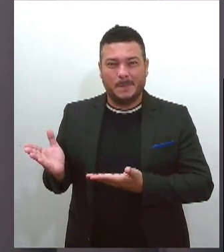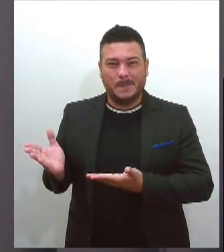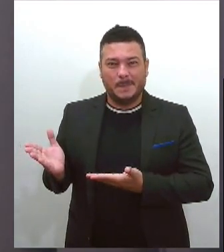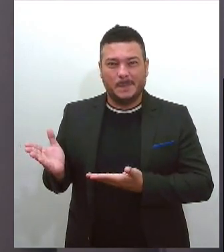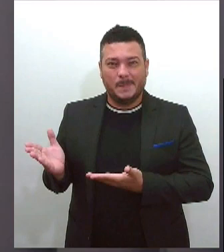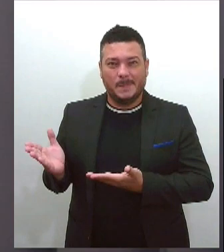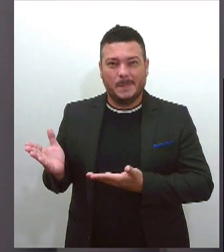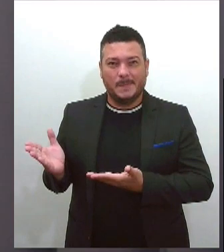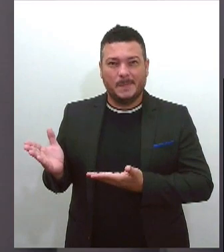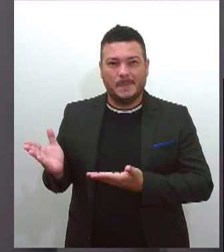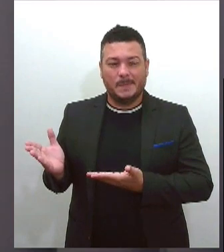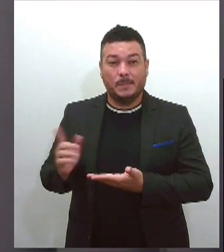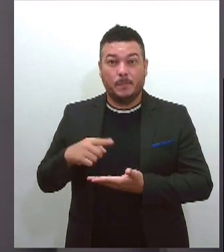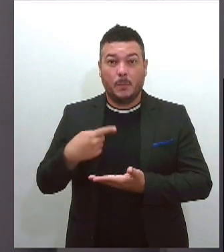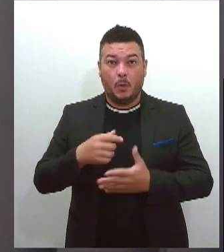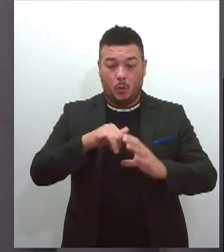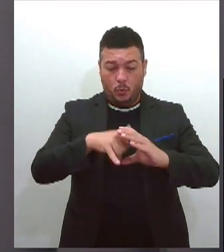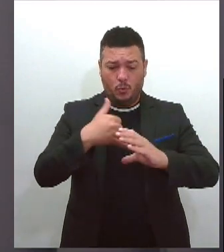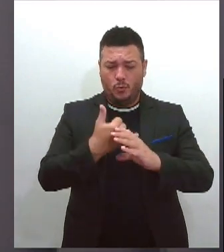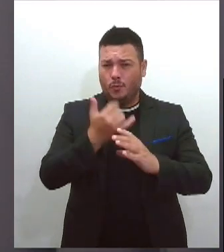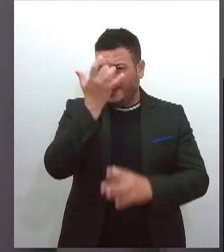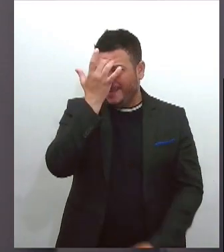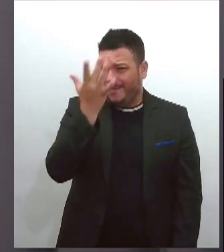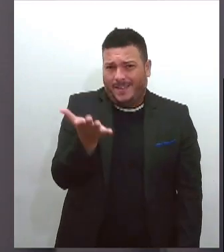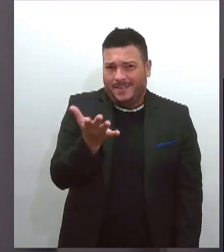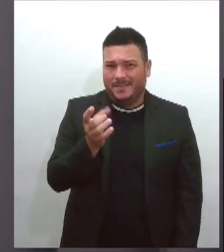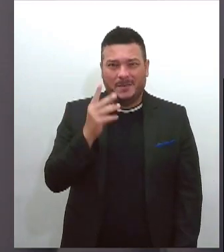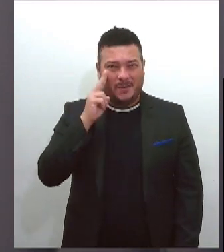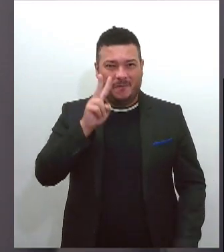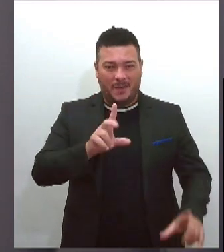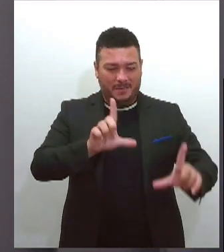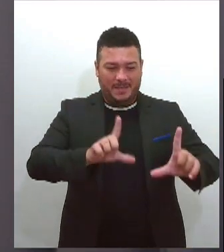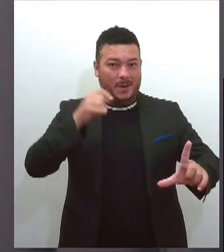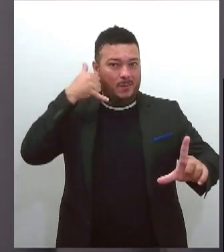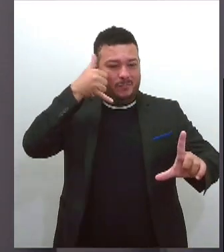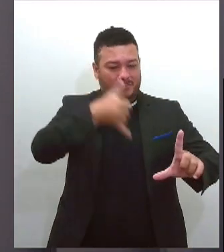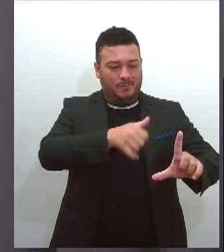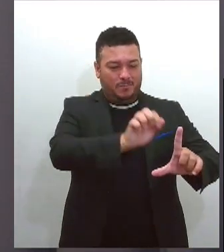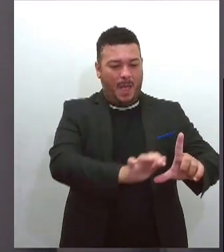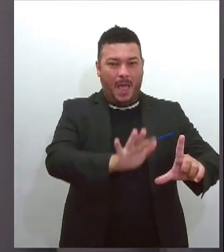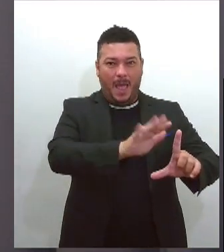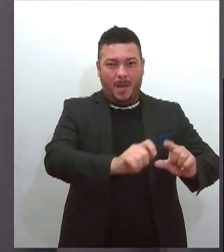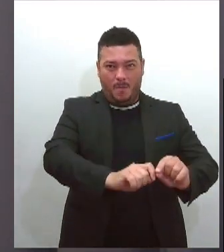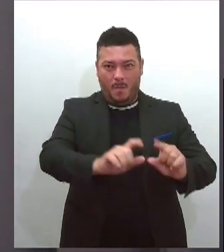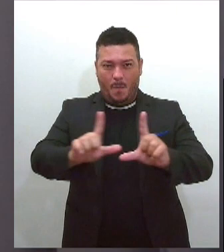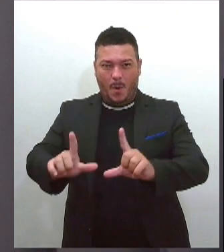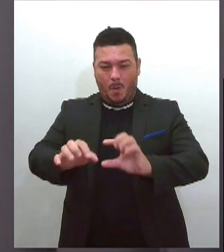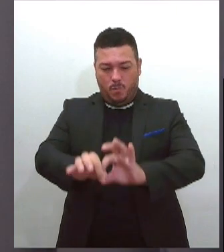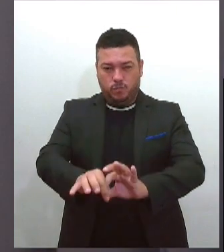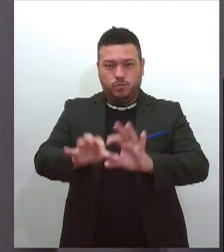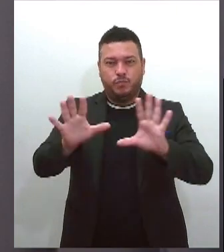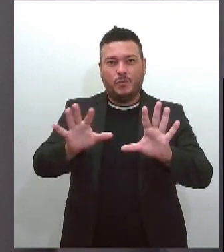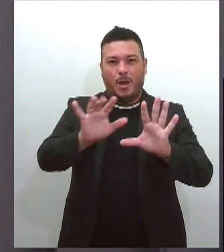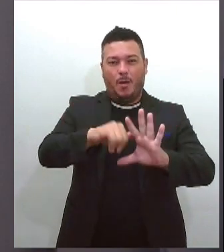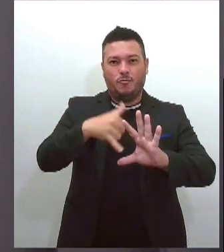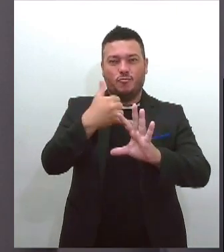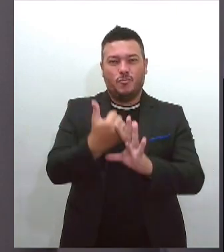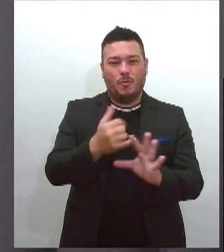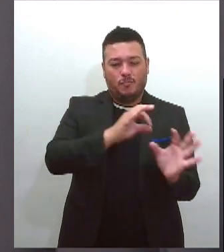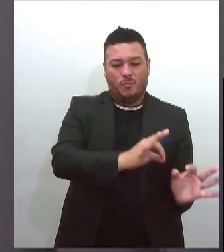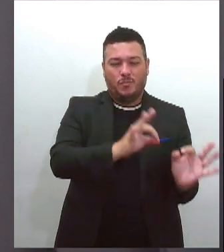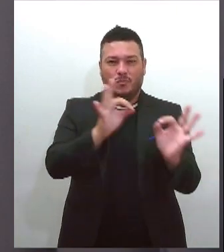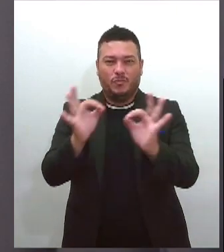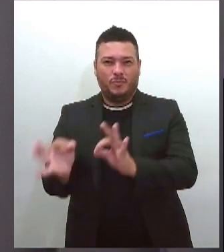acessar o nosso canal no YouTube é super fácil. Posicione a câmera do seu celular no QR Code, localizado no canto inferior esquerdo da tela e você será